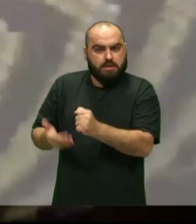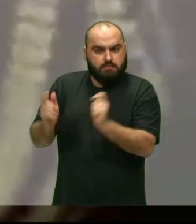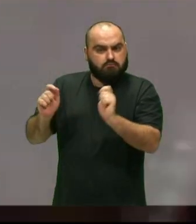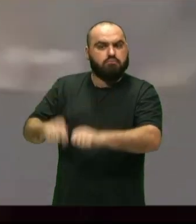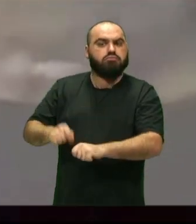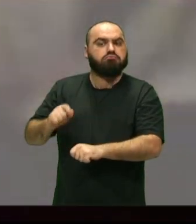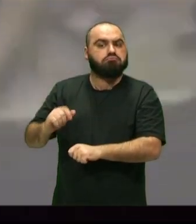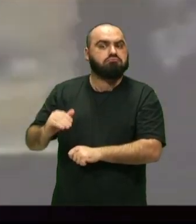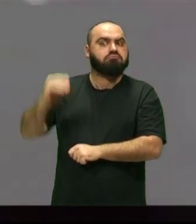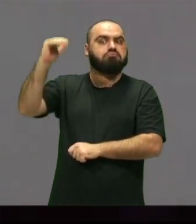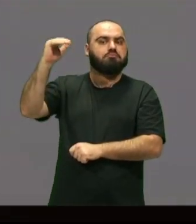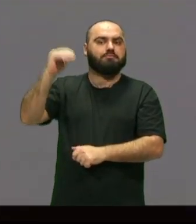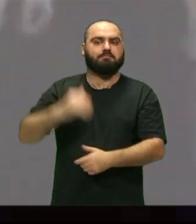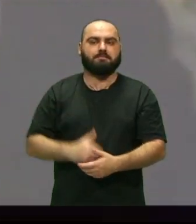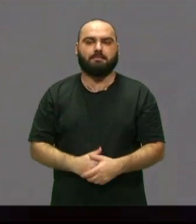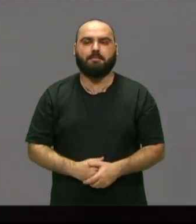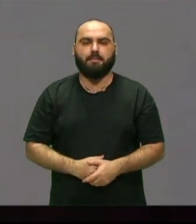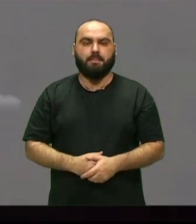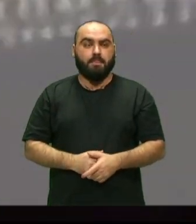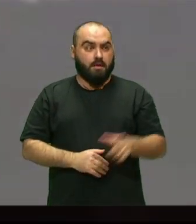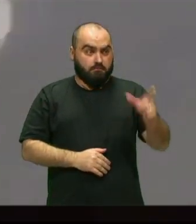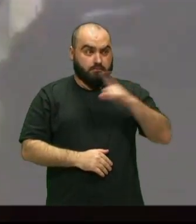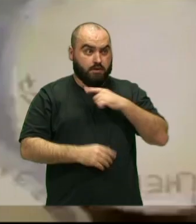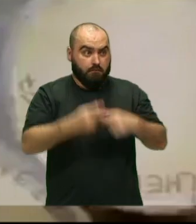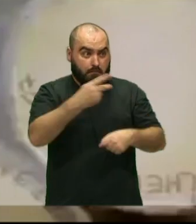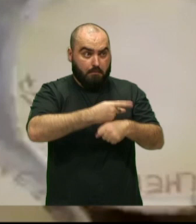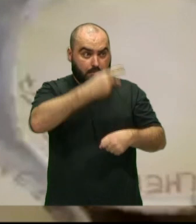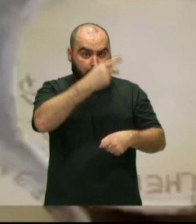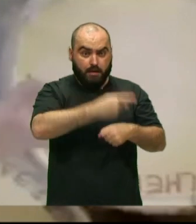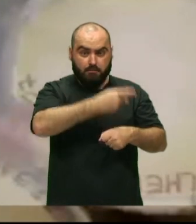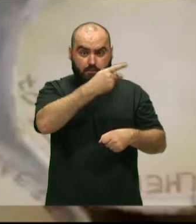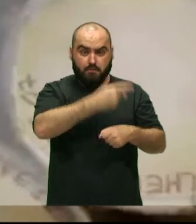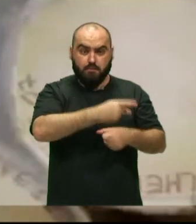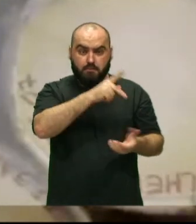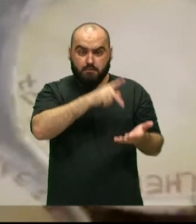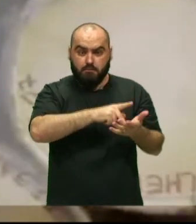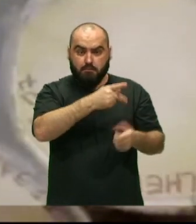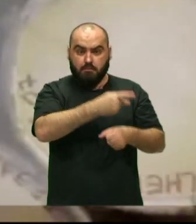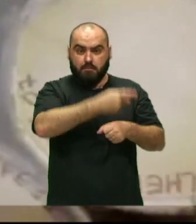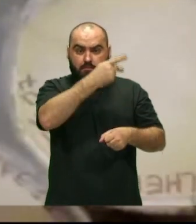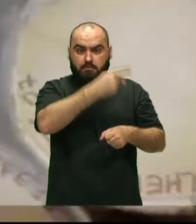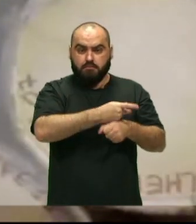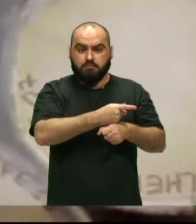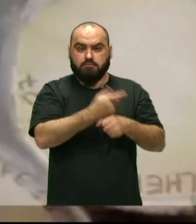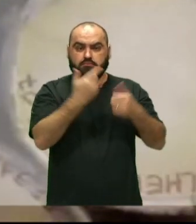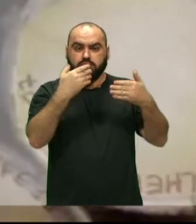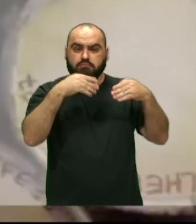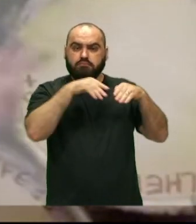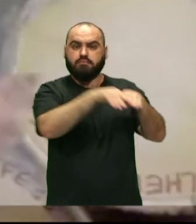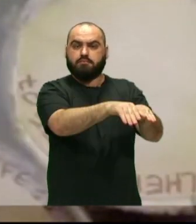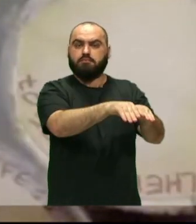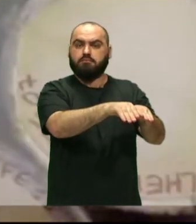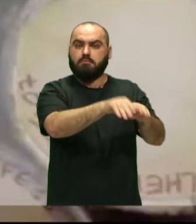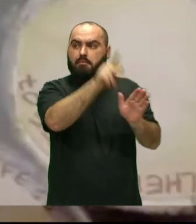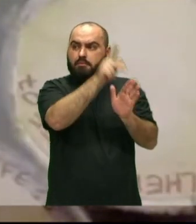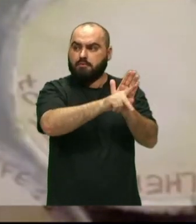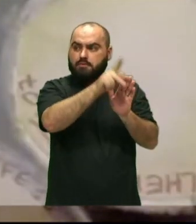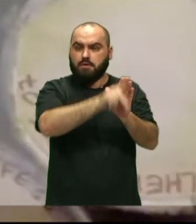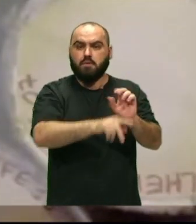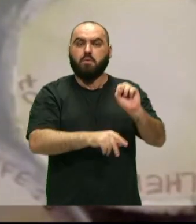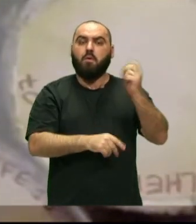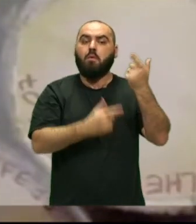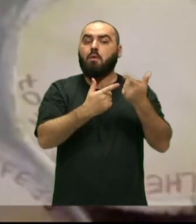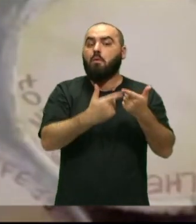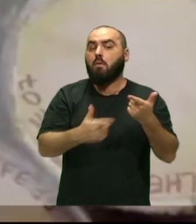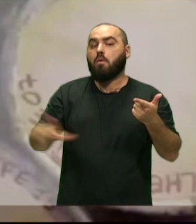E vocês até foram premiados Né? Teve um prêmio De inclusão Desse projeto Ou é de outro